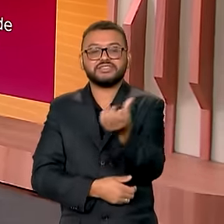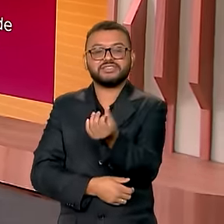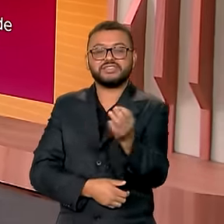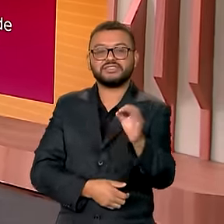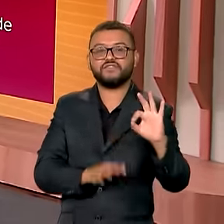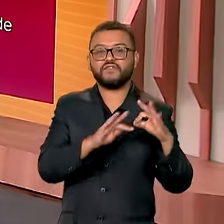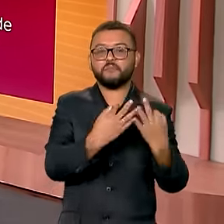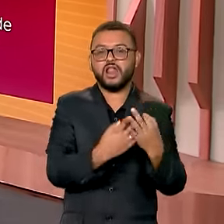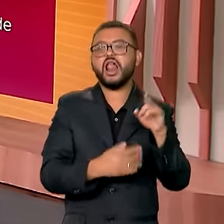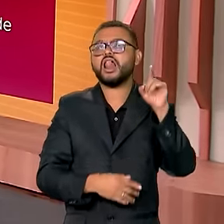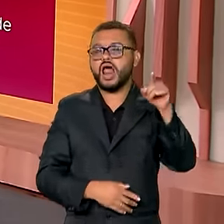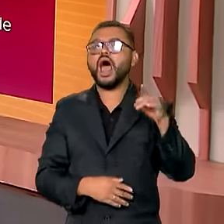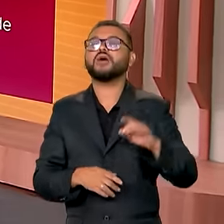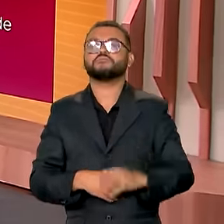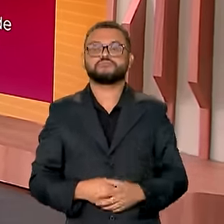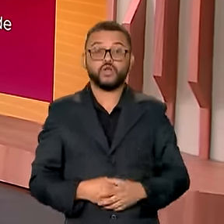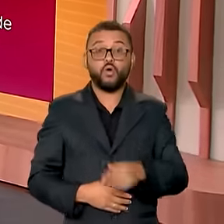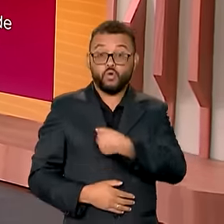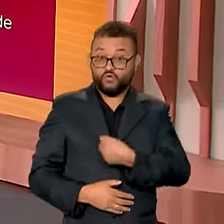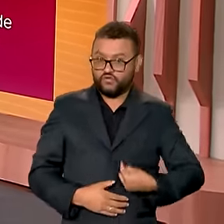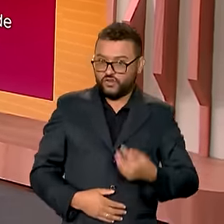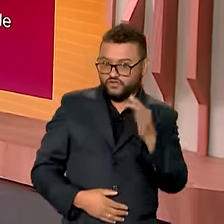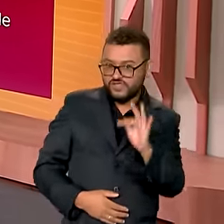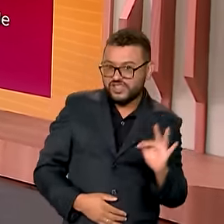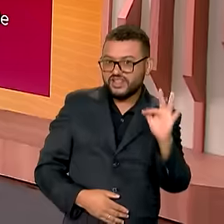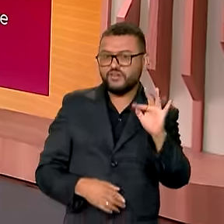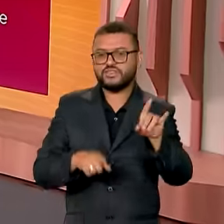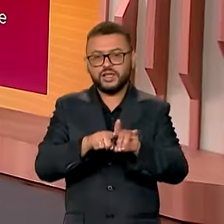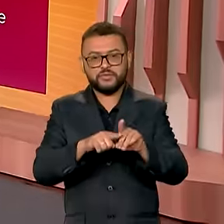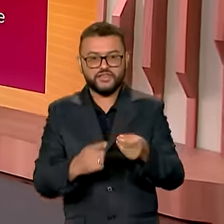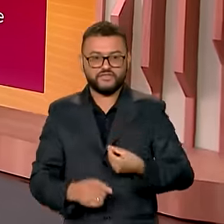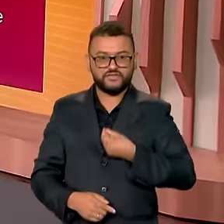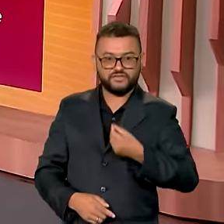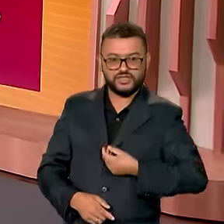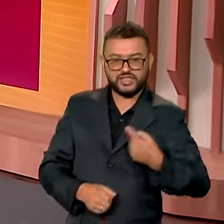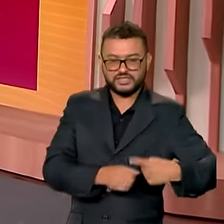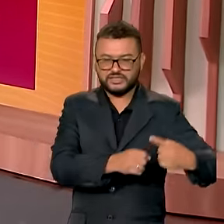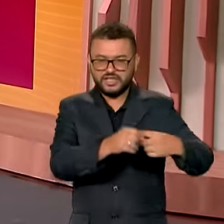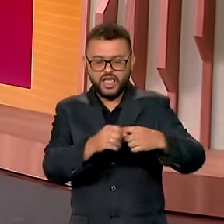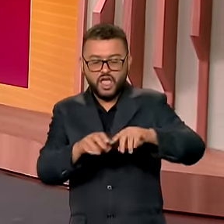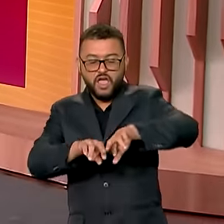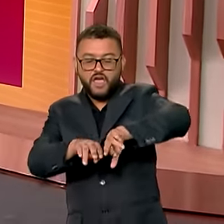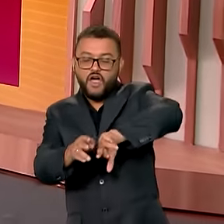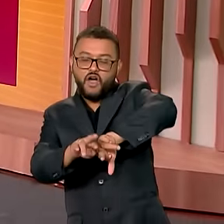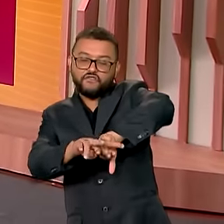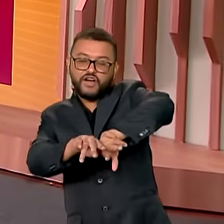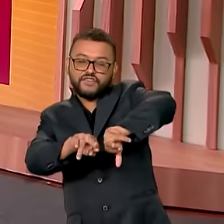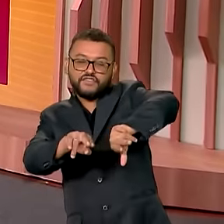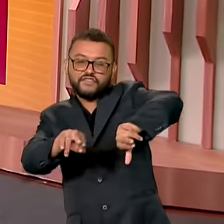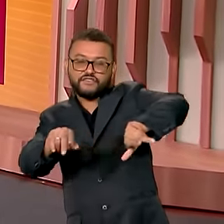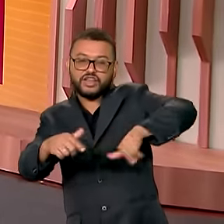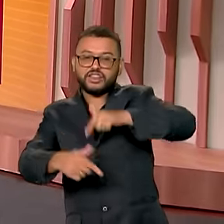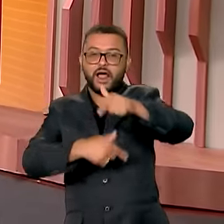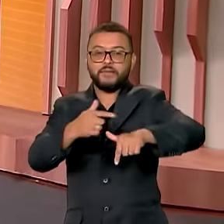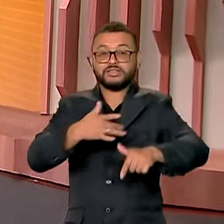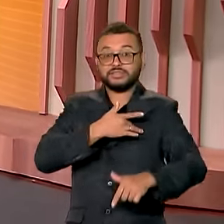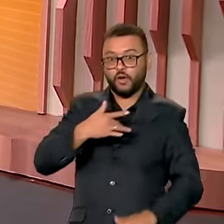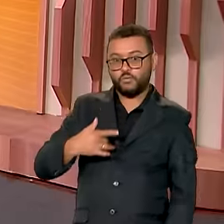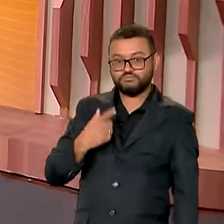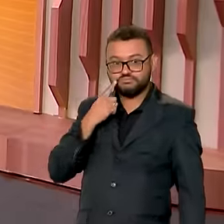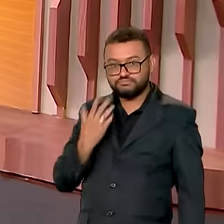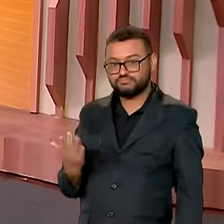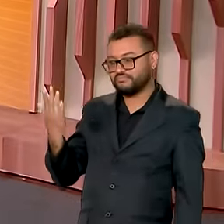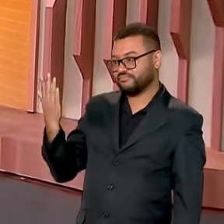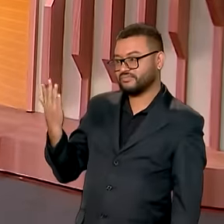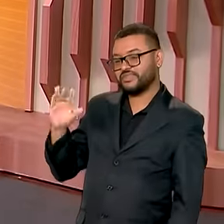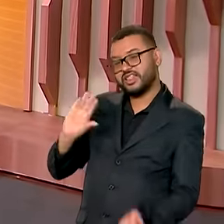em Giparaná. E o governo federal também está presente na cidade com uma série de serviços de saúde. Entre